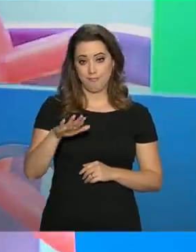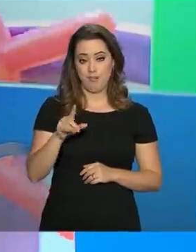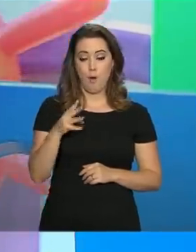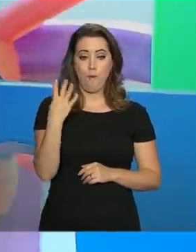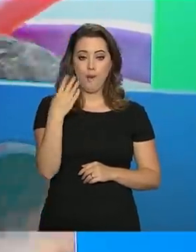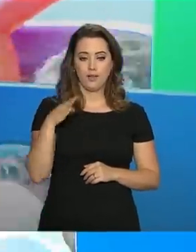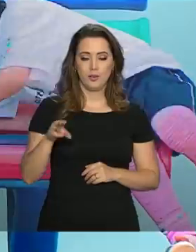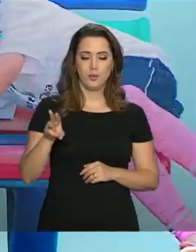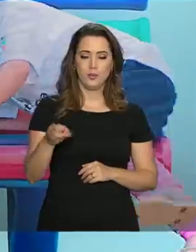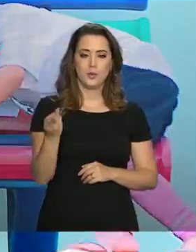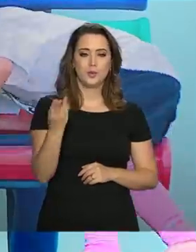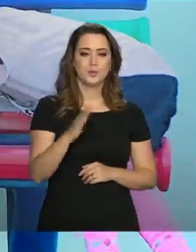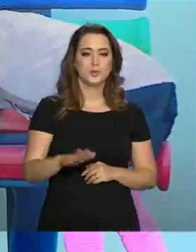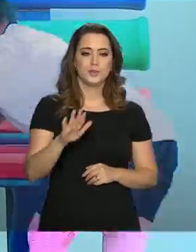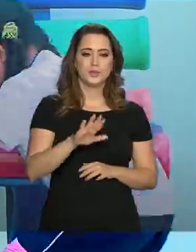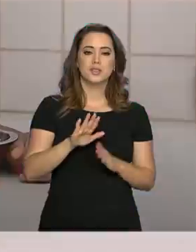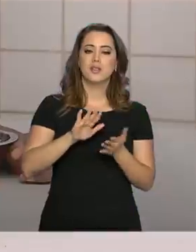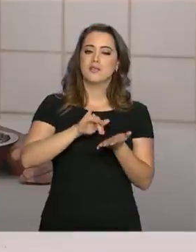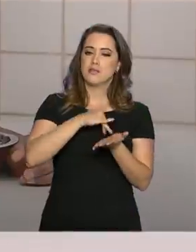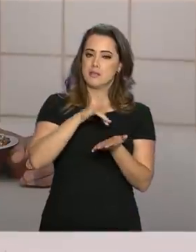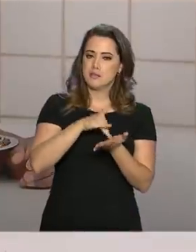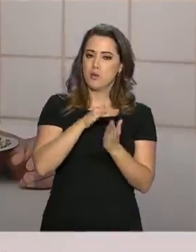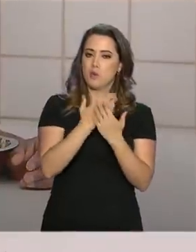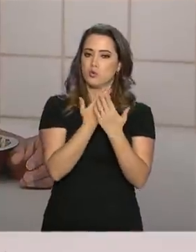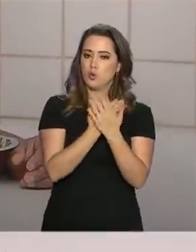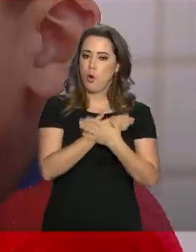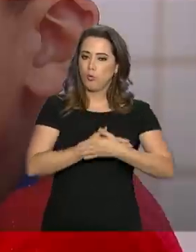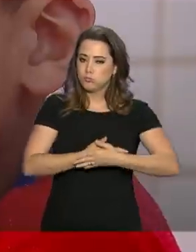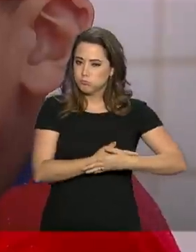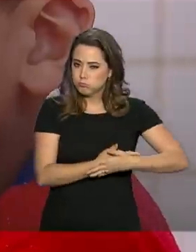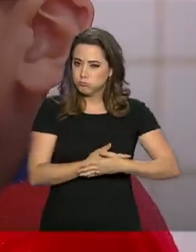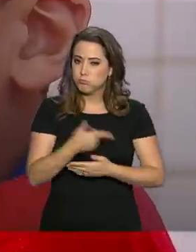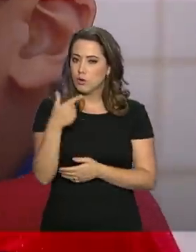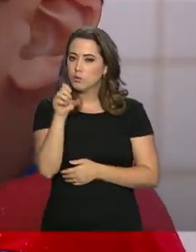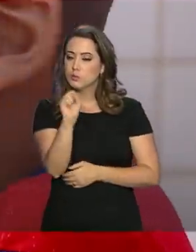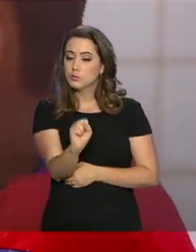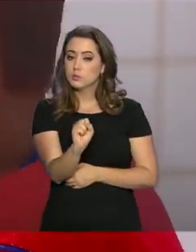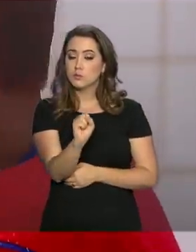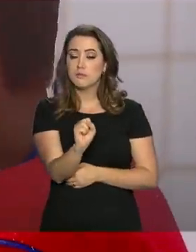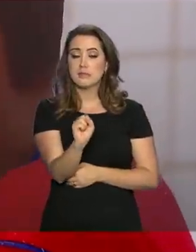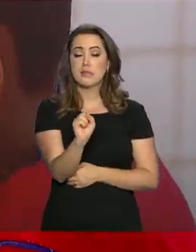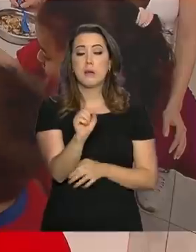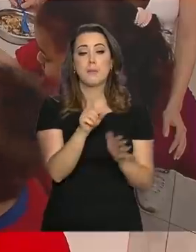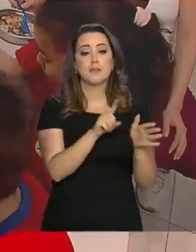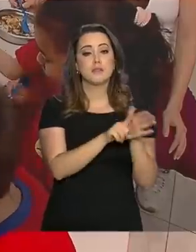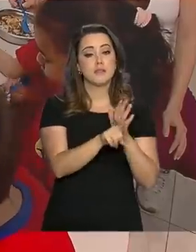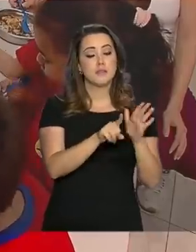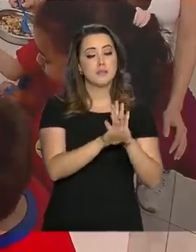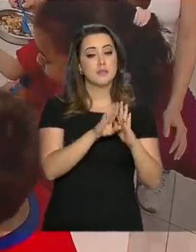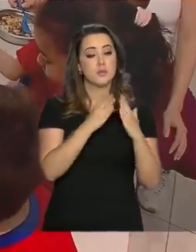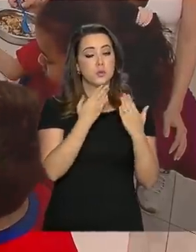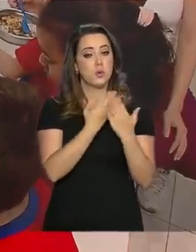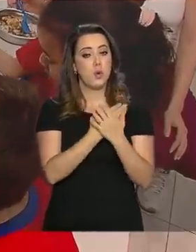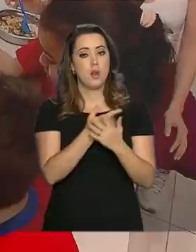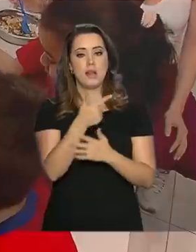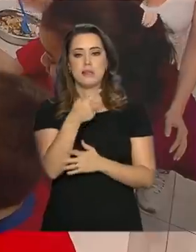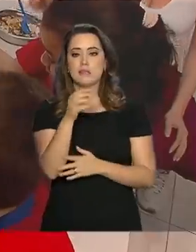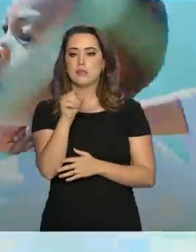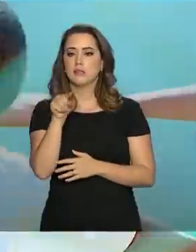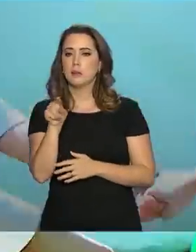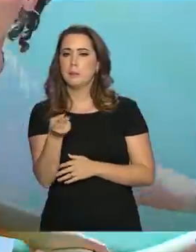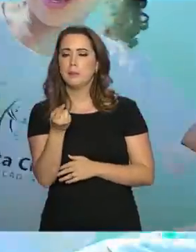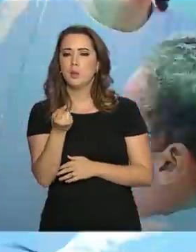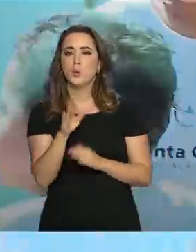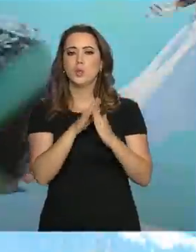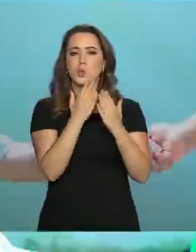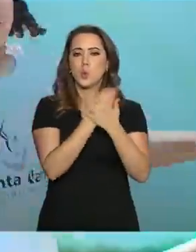crianças estavam matriculadas em creches em 2018. Segundo dados do Censo Escolar, são cerca de 70 mil creches